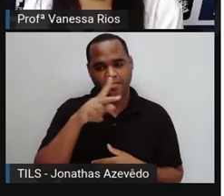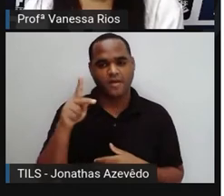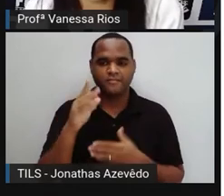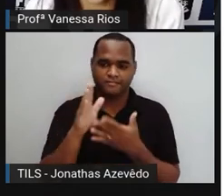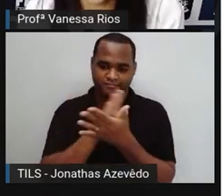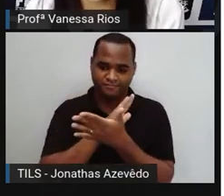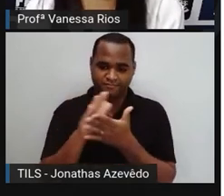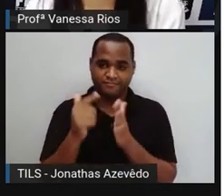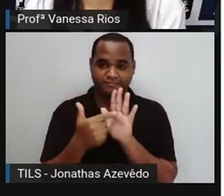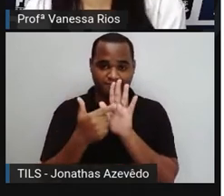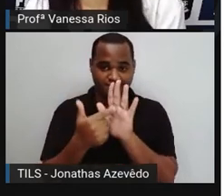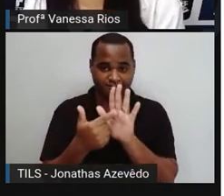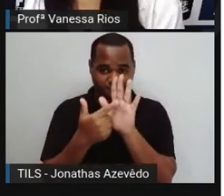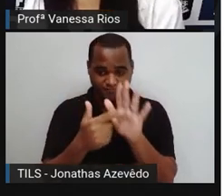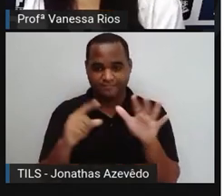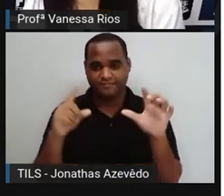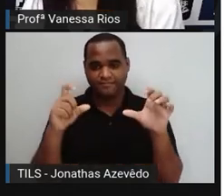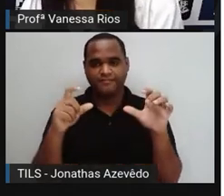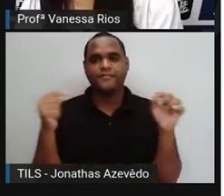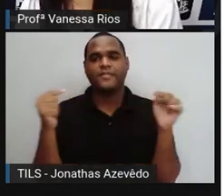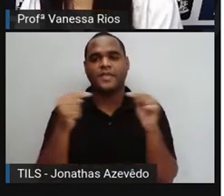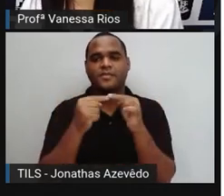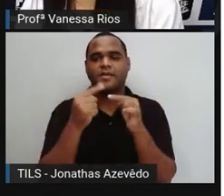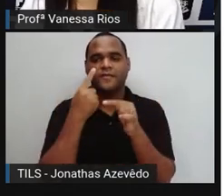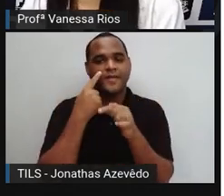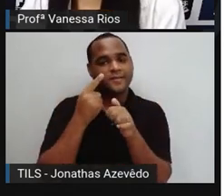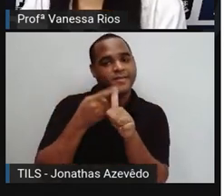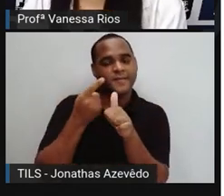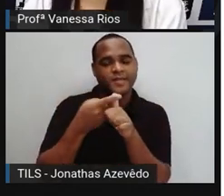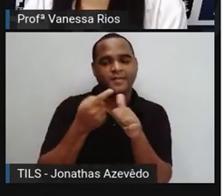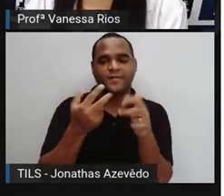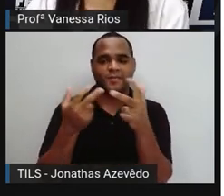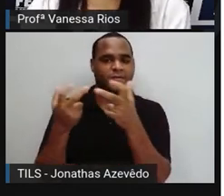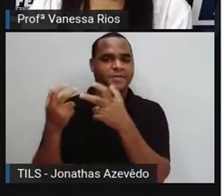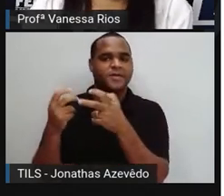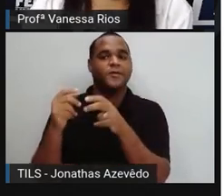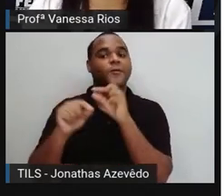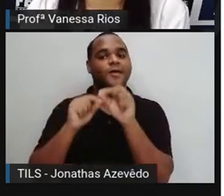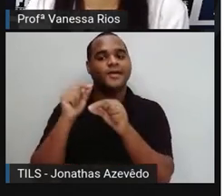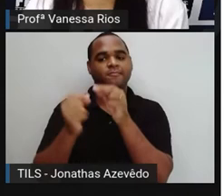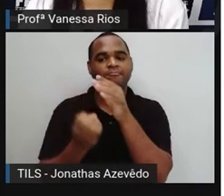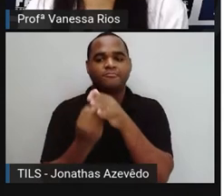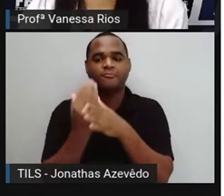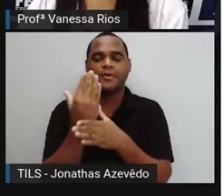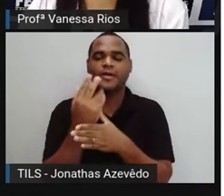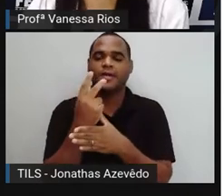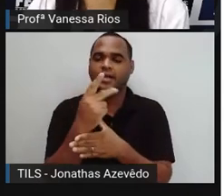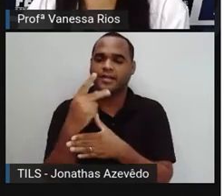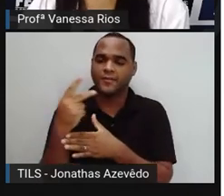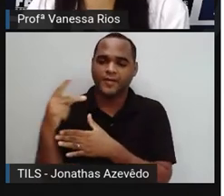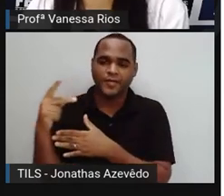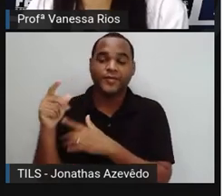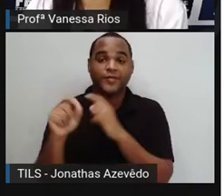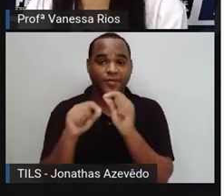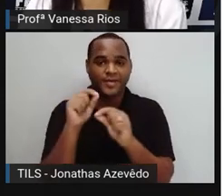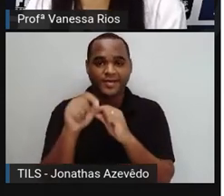fotografias e a gente vai observar aquilo que vai aparecendo em cada uma. Então, o você